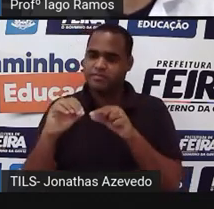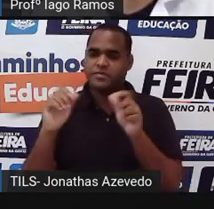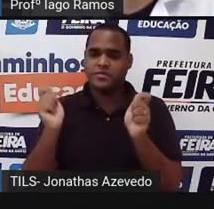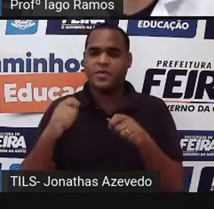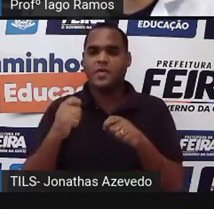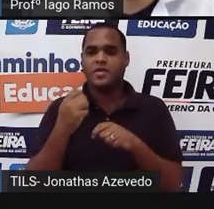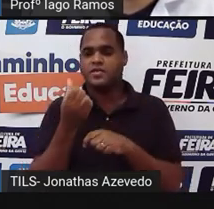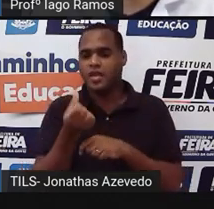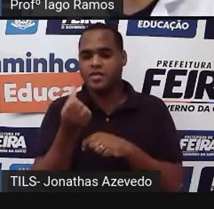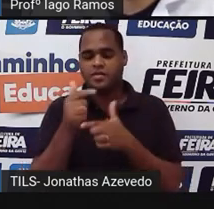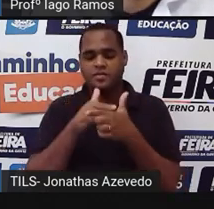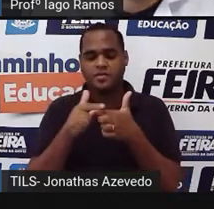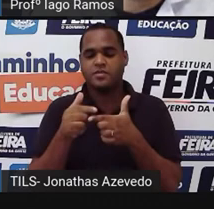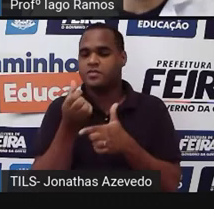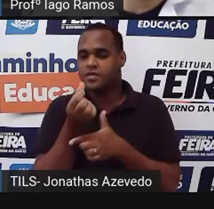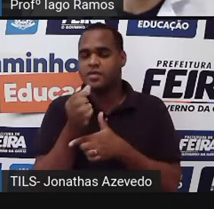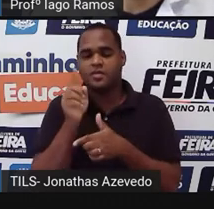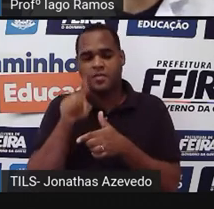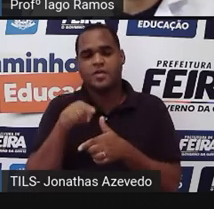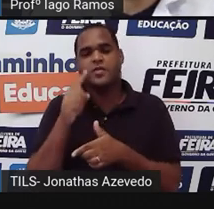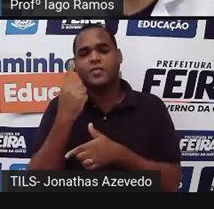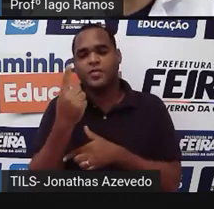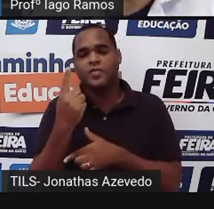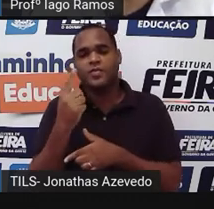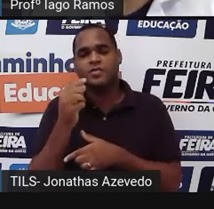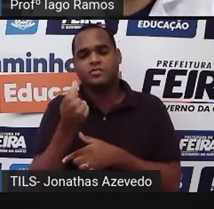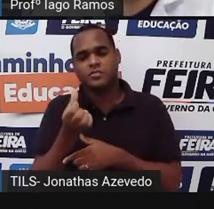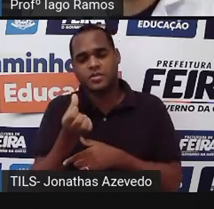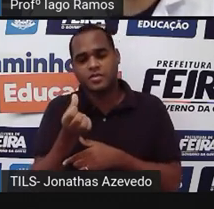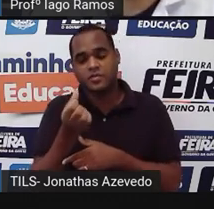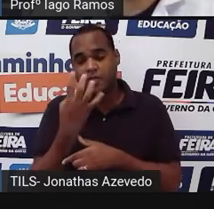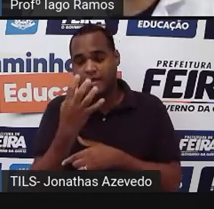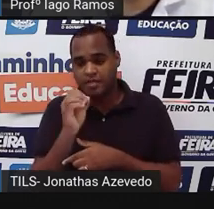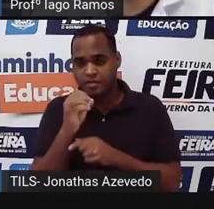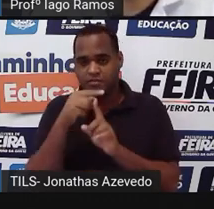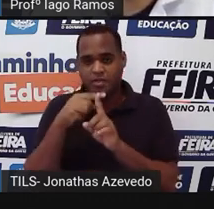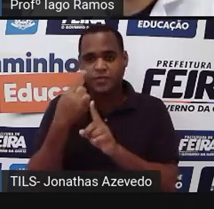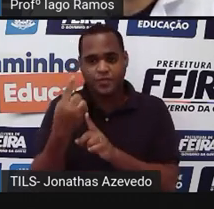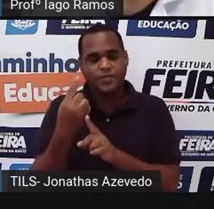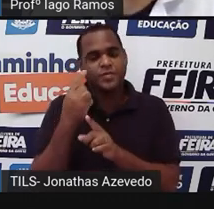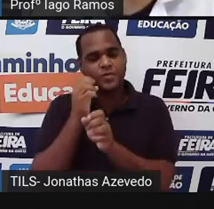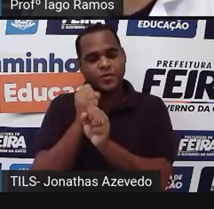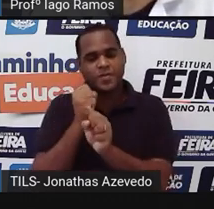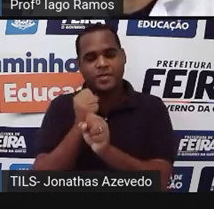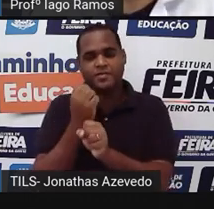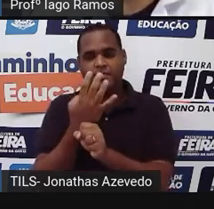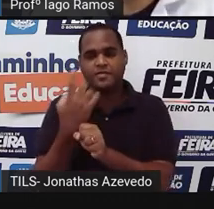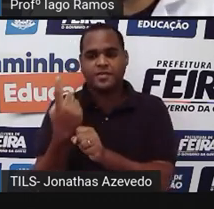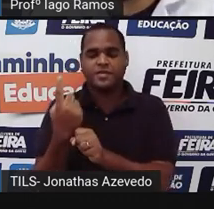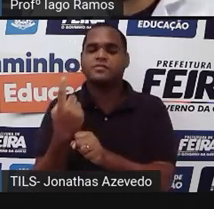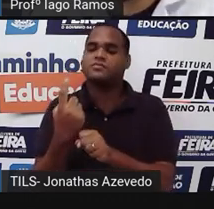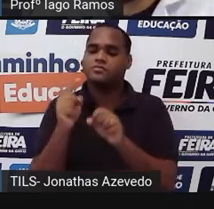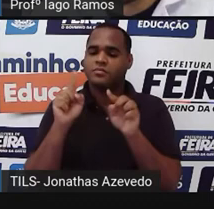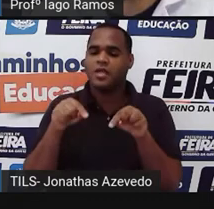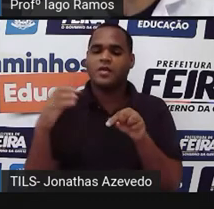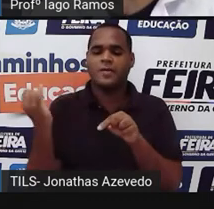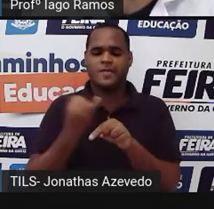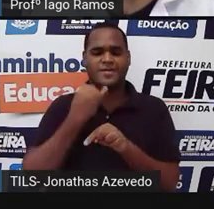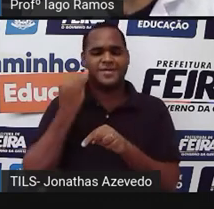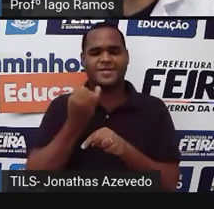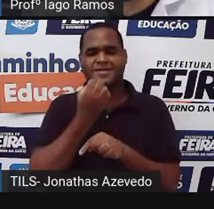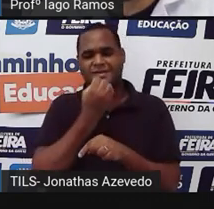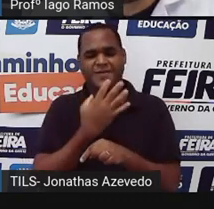o seis dividido por seis dá um depois é só juntar 40 com um que vai dar 41 tá? um detalhe aqui também